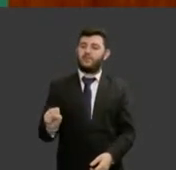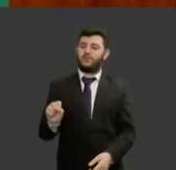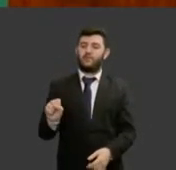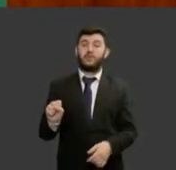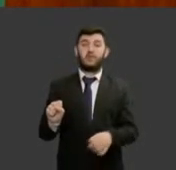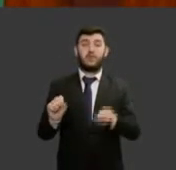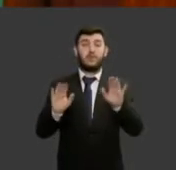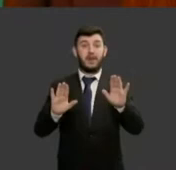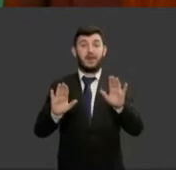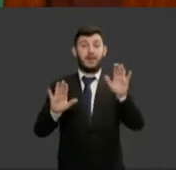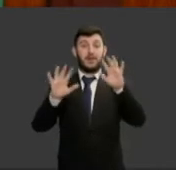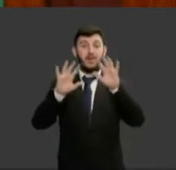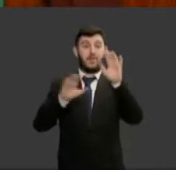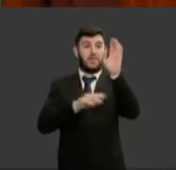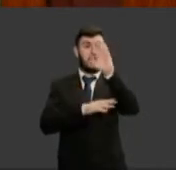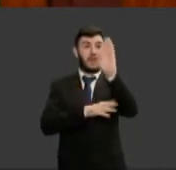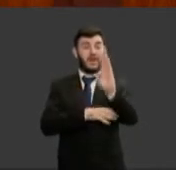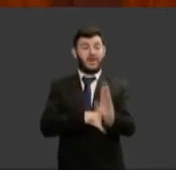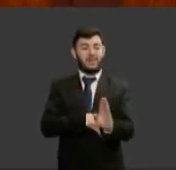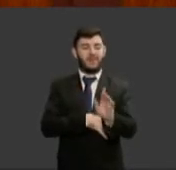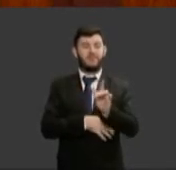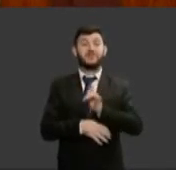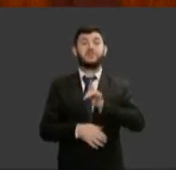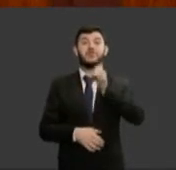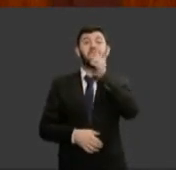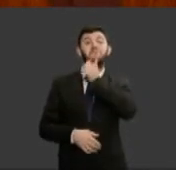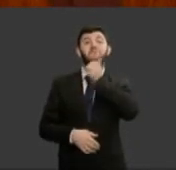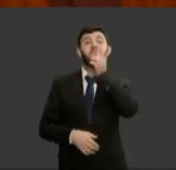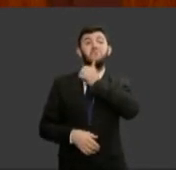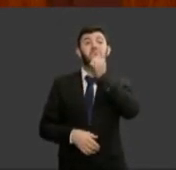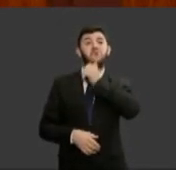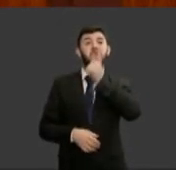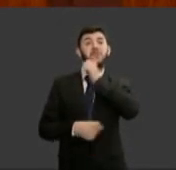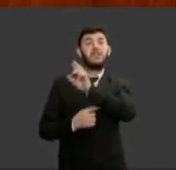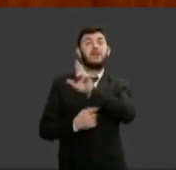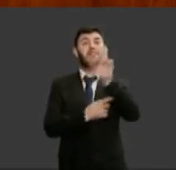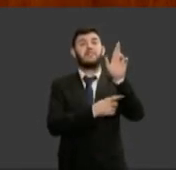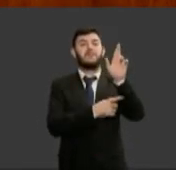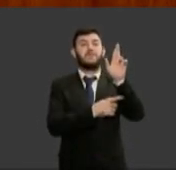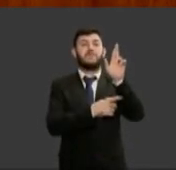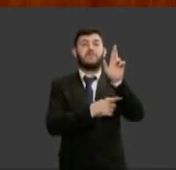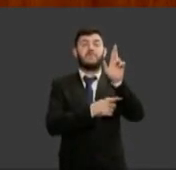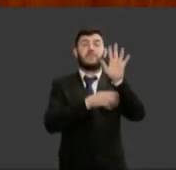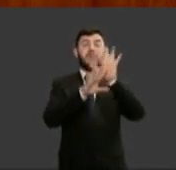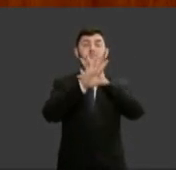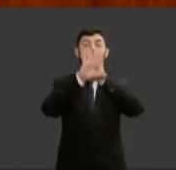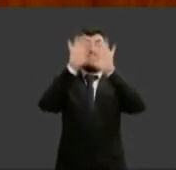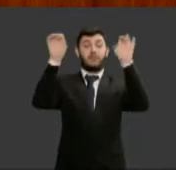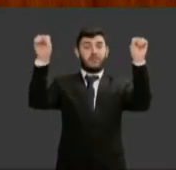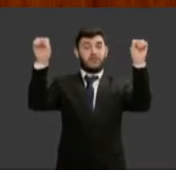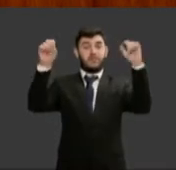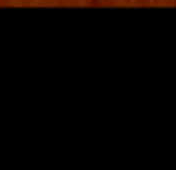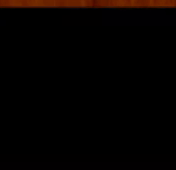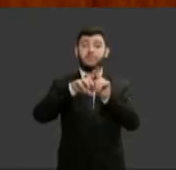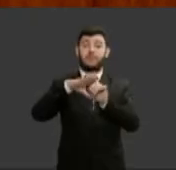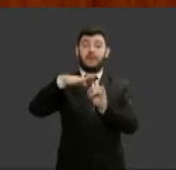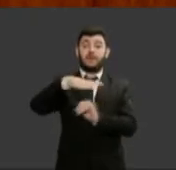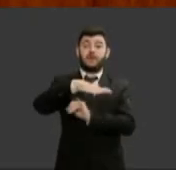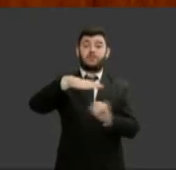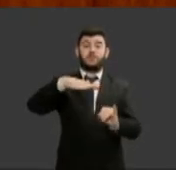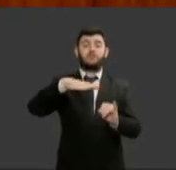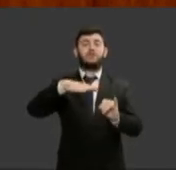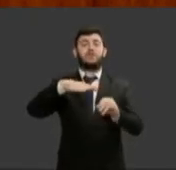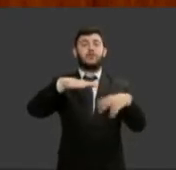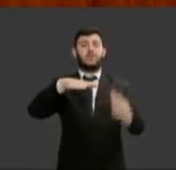mulheres ao mesmo tempo na chefia de importantes tribunais e instituições para a democracia brasileira e eram